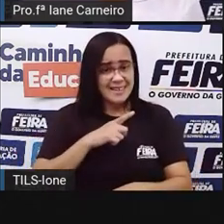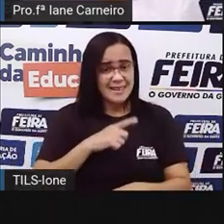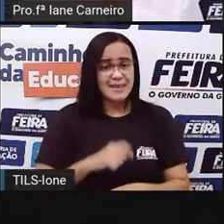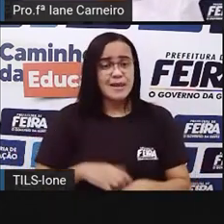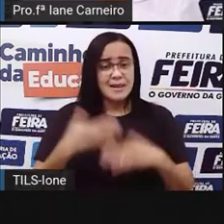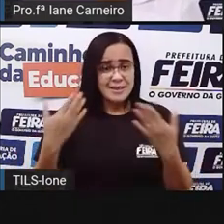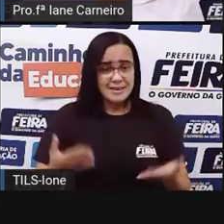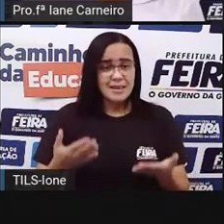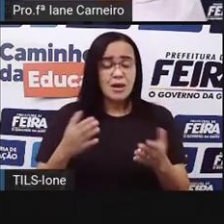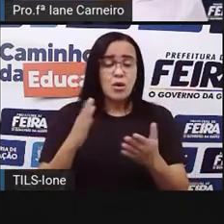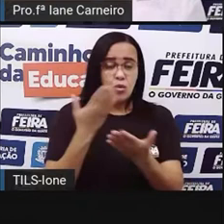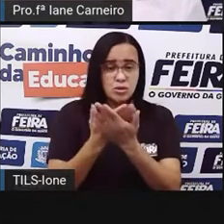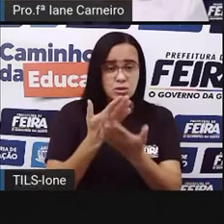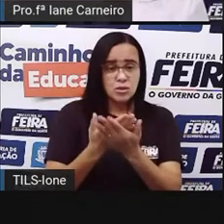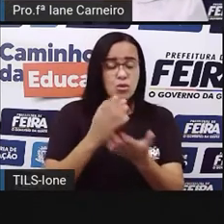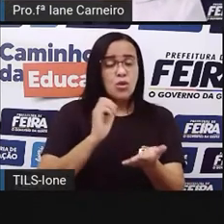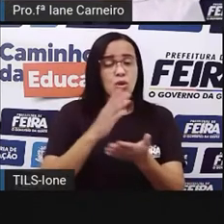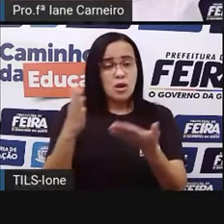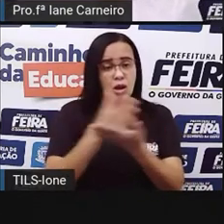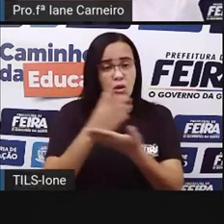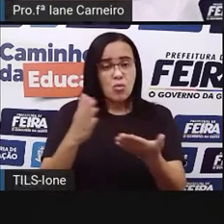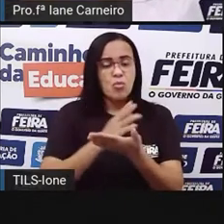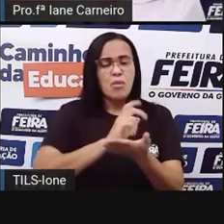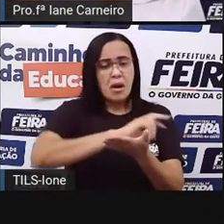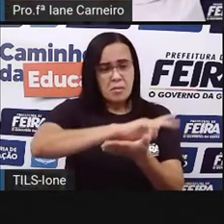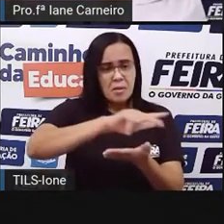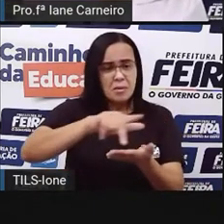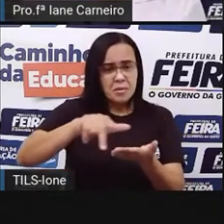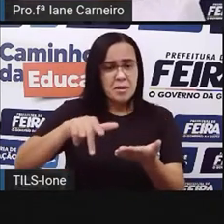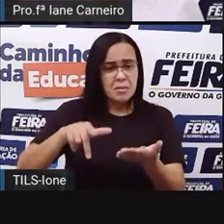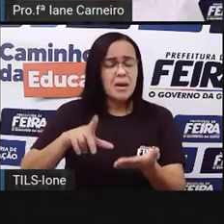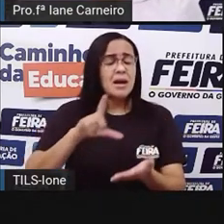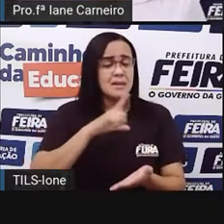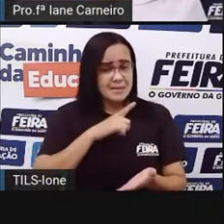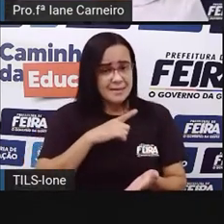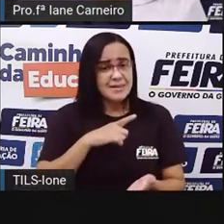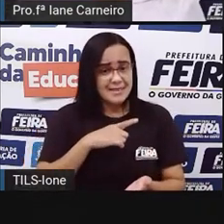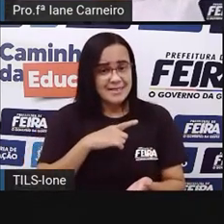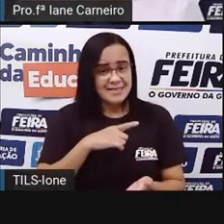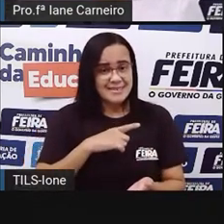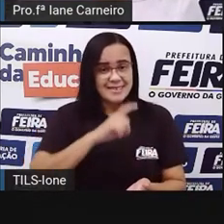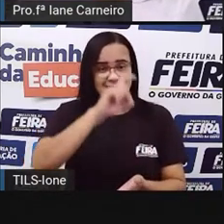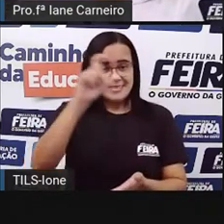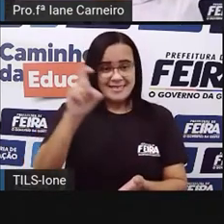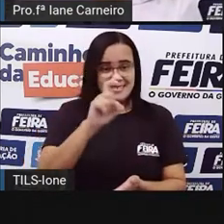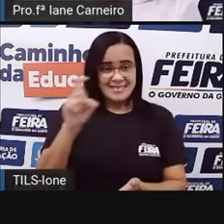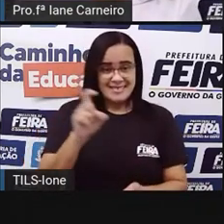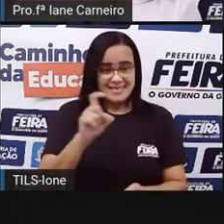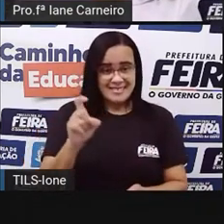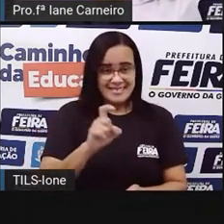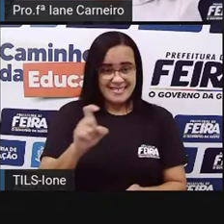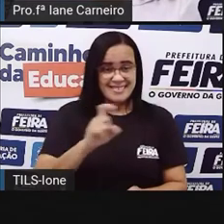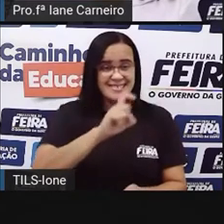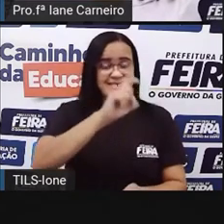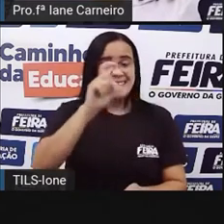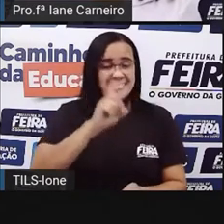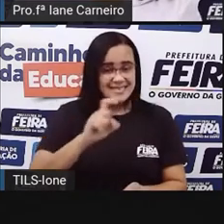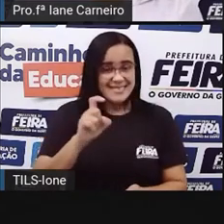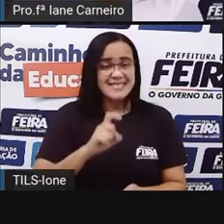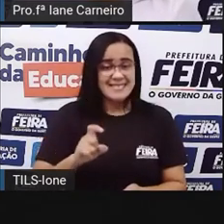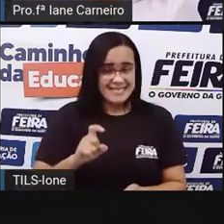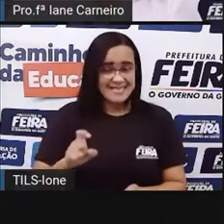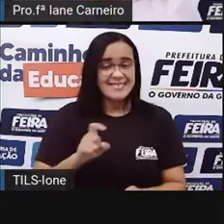Chateaubriand, também é todo cheio de grafite. Tem várias escolas aí, por aí, que tem, né? Essas expressões aqui nas